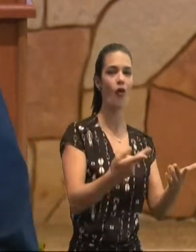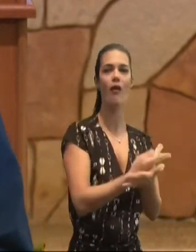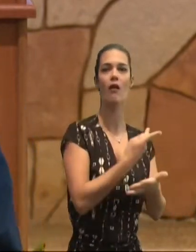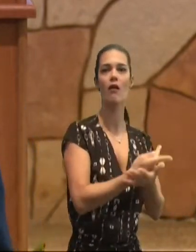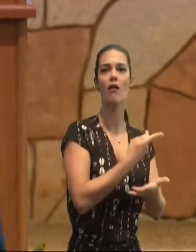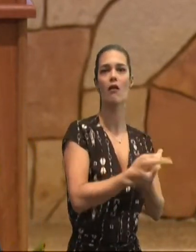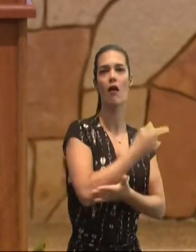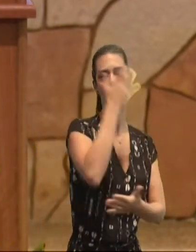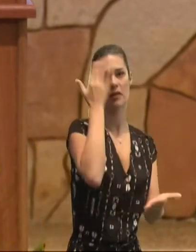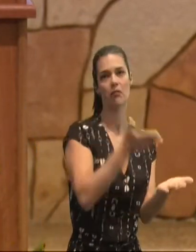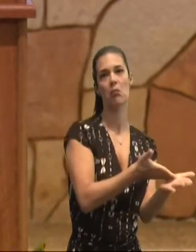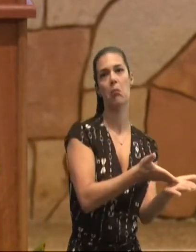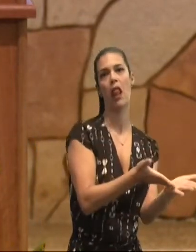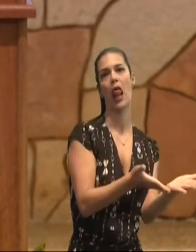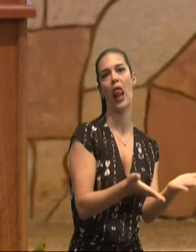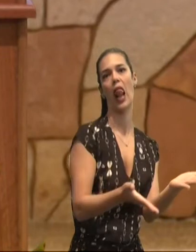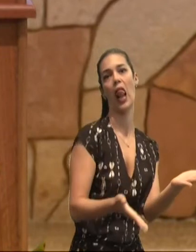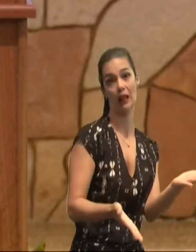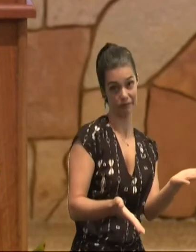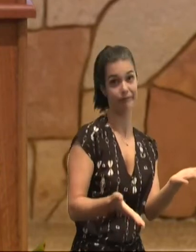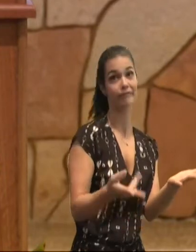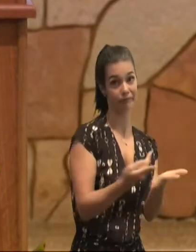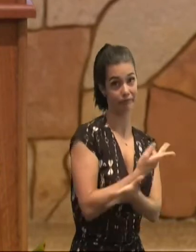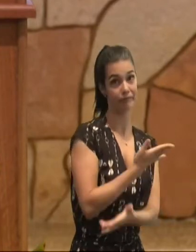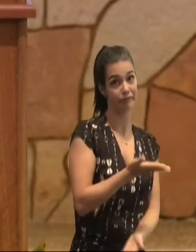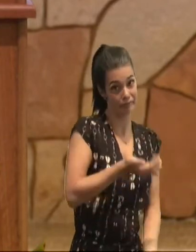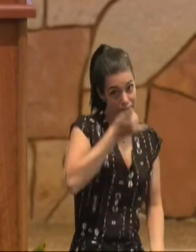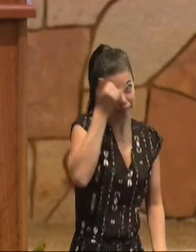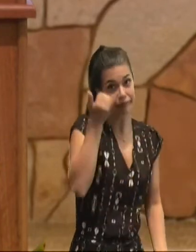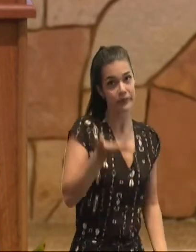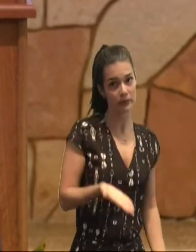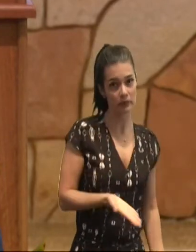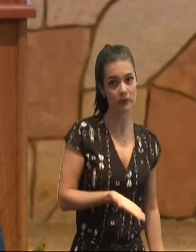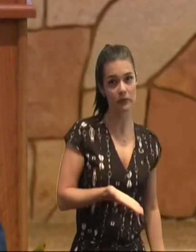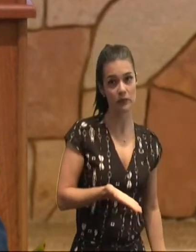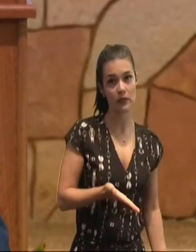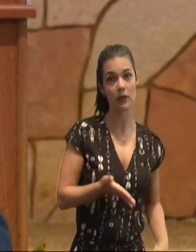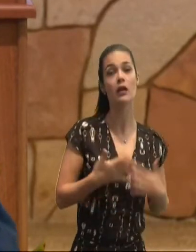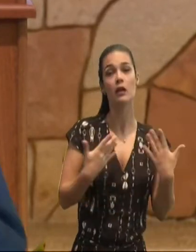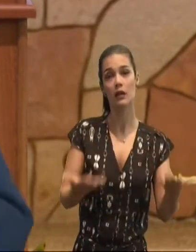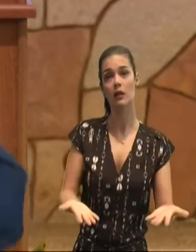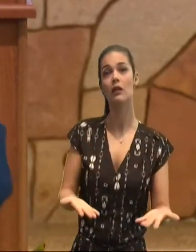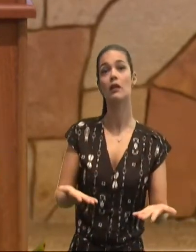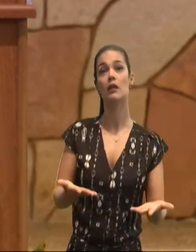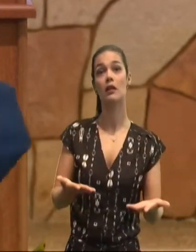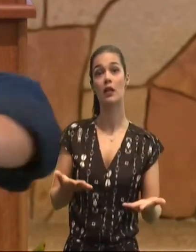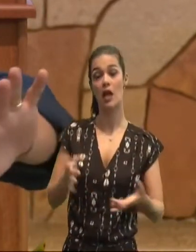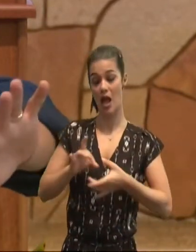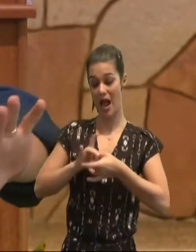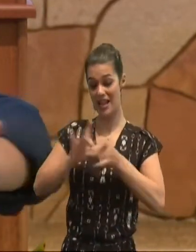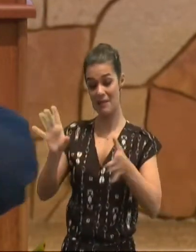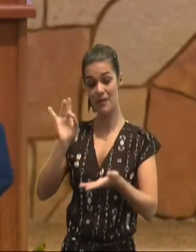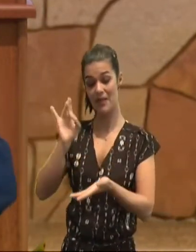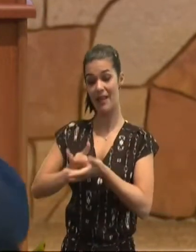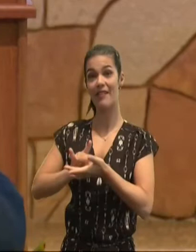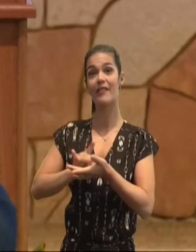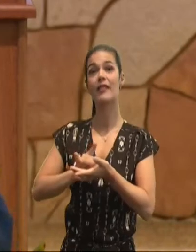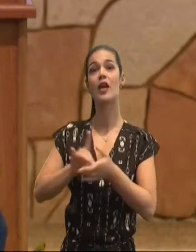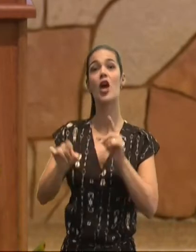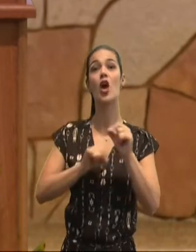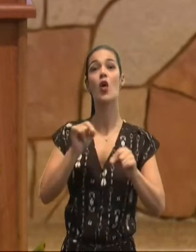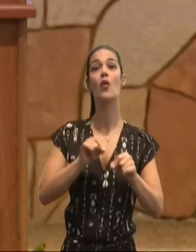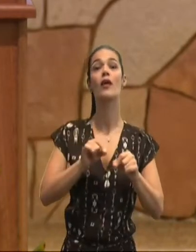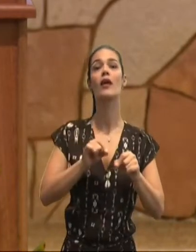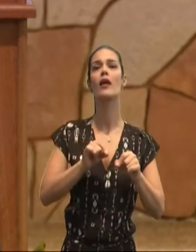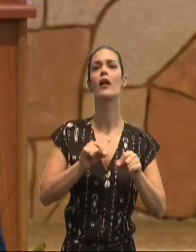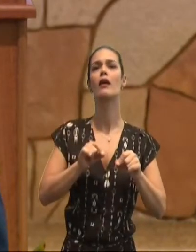nós vemos, também, ainda, no capítulo 5, que, além de, a verdadeira, liberdade, ser a parte, da lei, fora da lei,